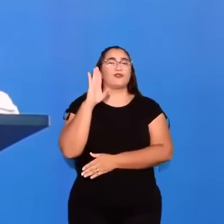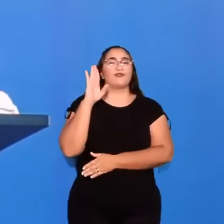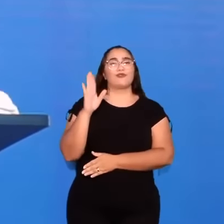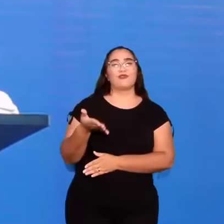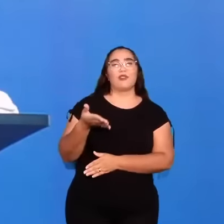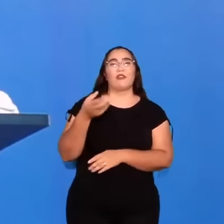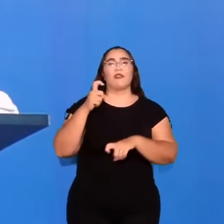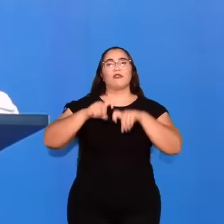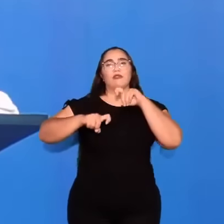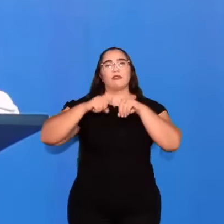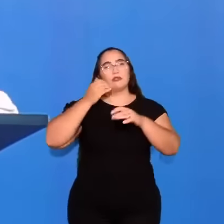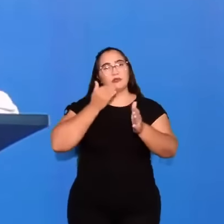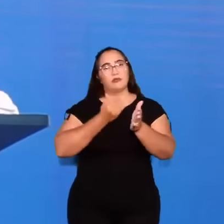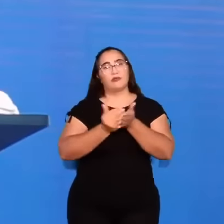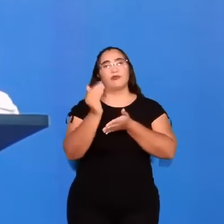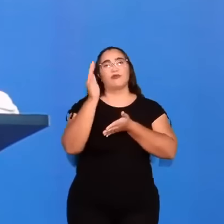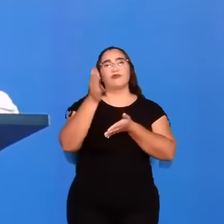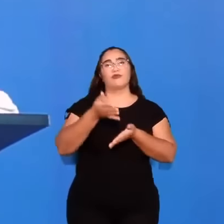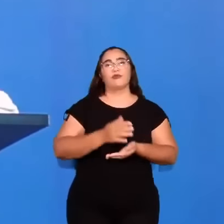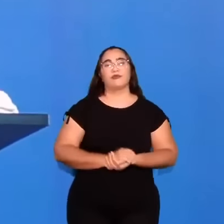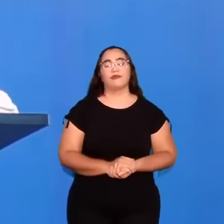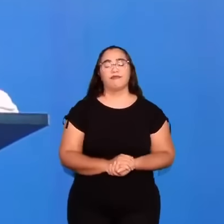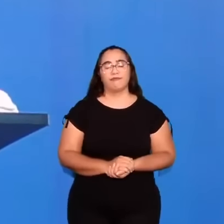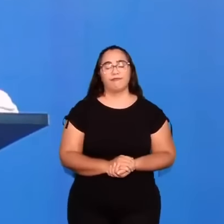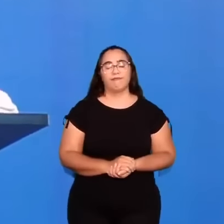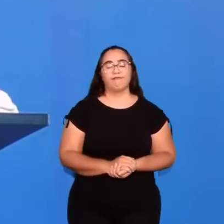iniciaram a vida sexual.